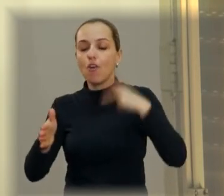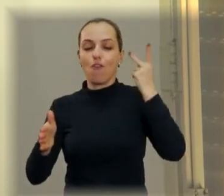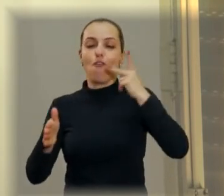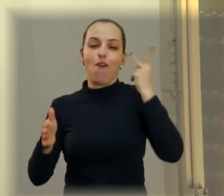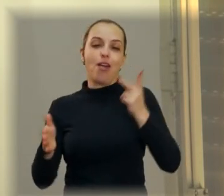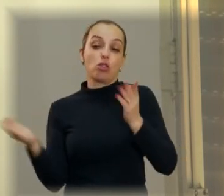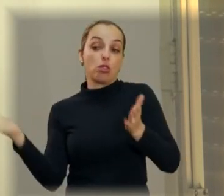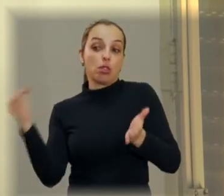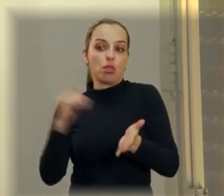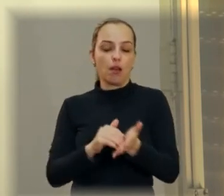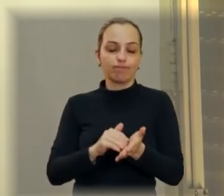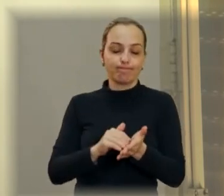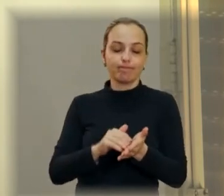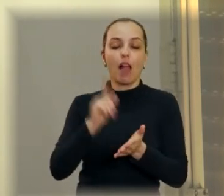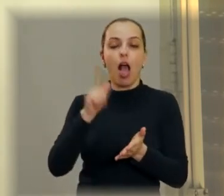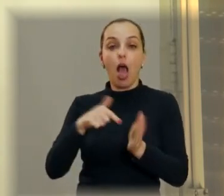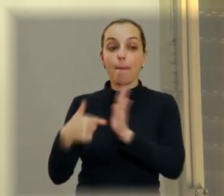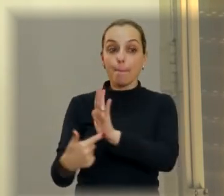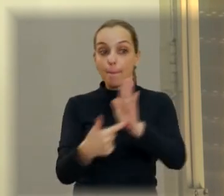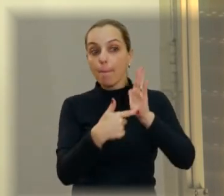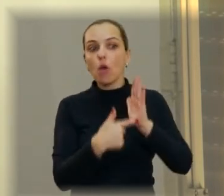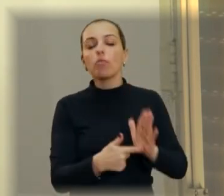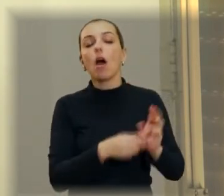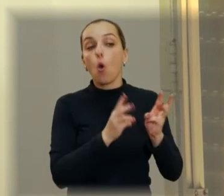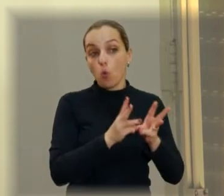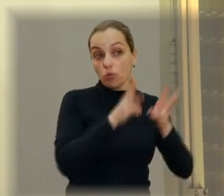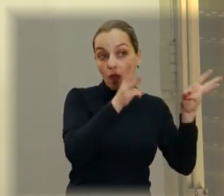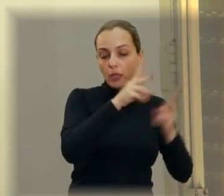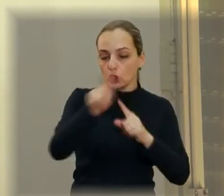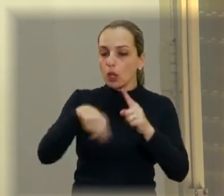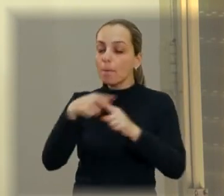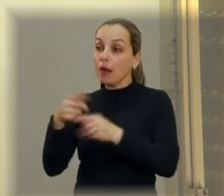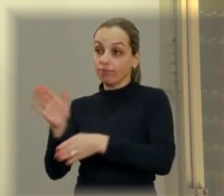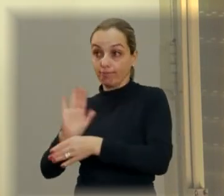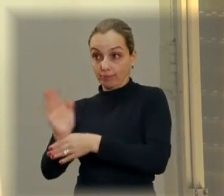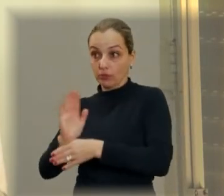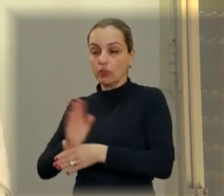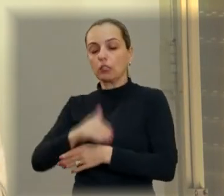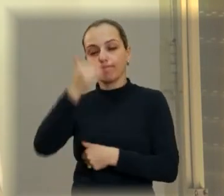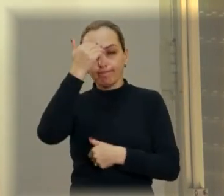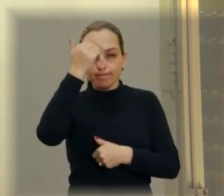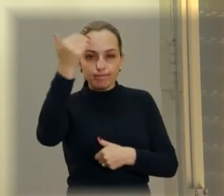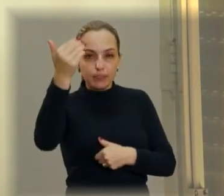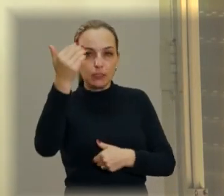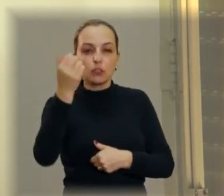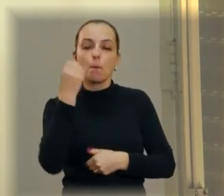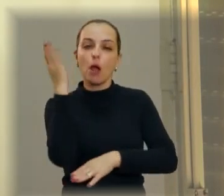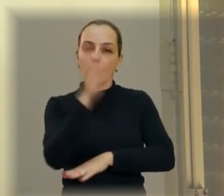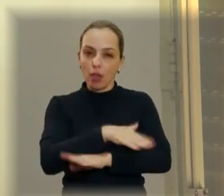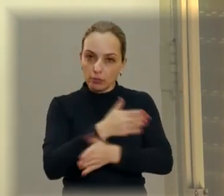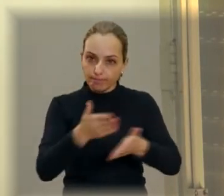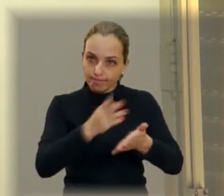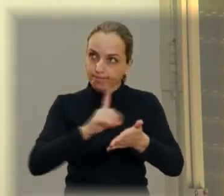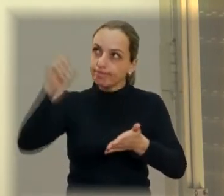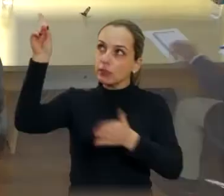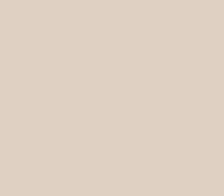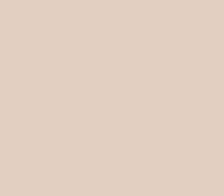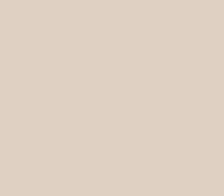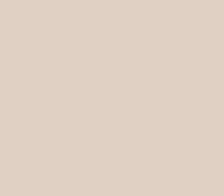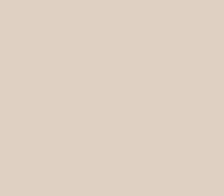também vai ser a nossa prestação de contas dupla. O site e o vídeo para você. Muito obrigado, muito boa tarde. Deus abençoe.